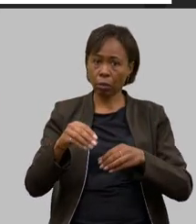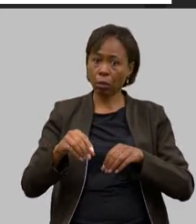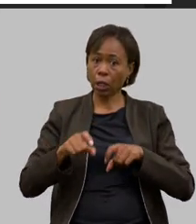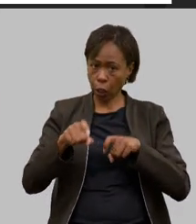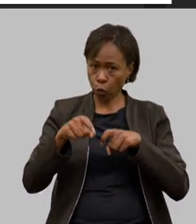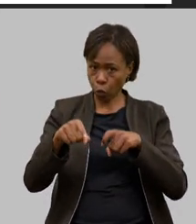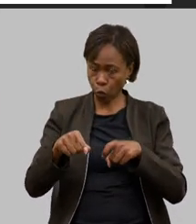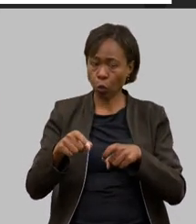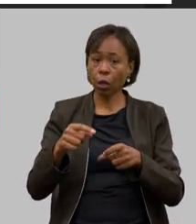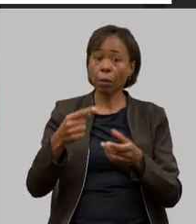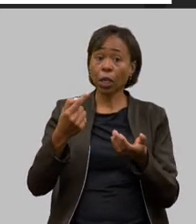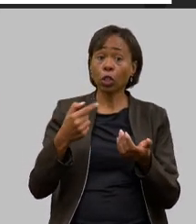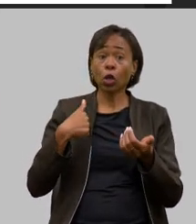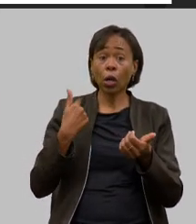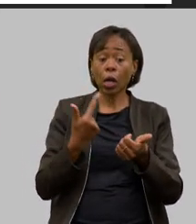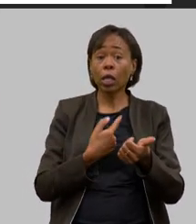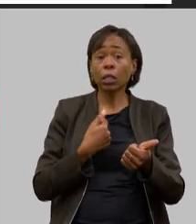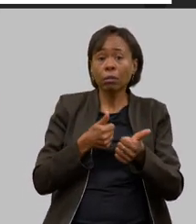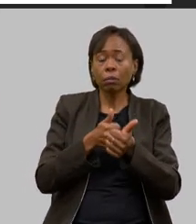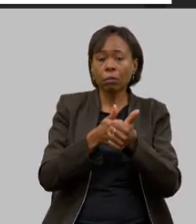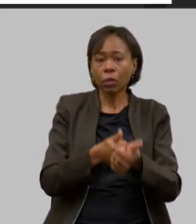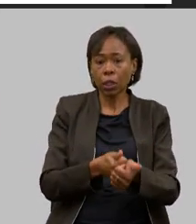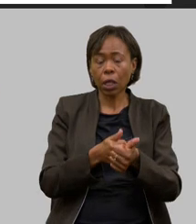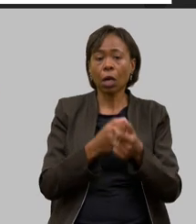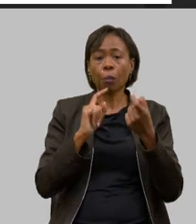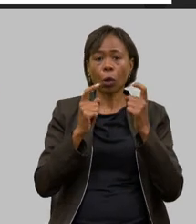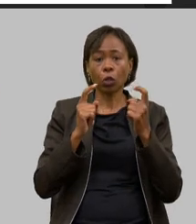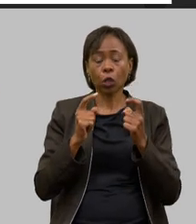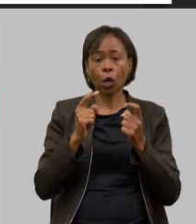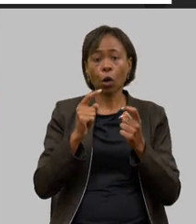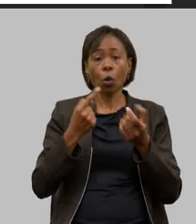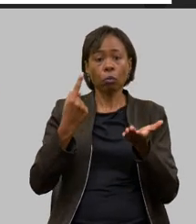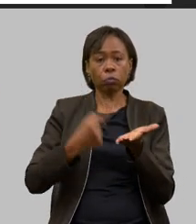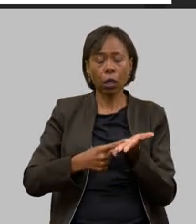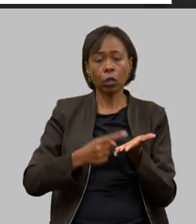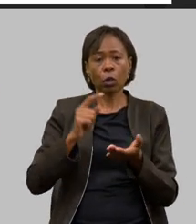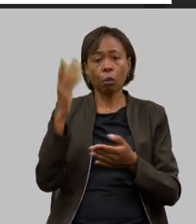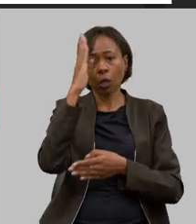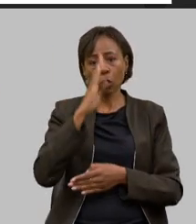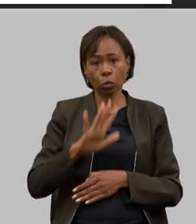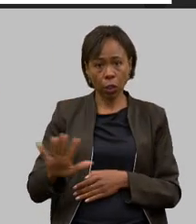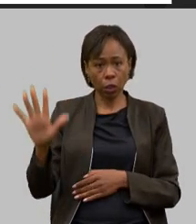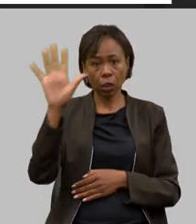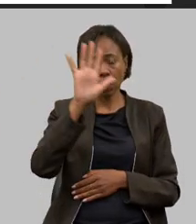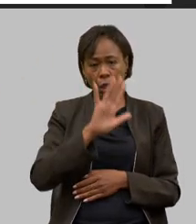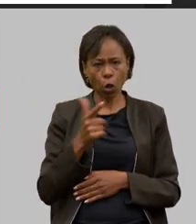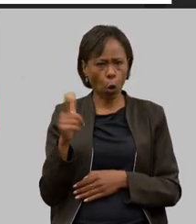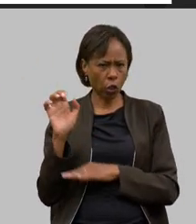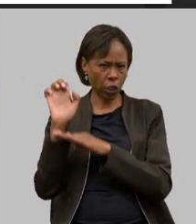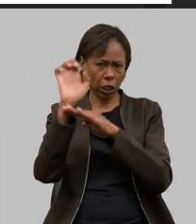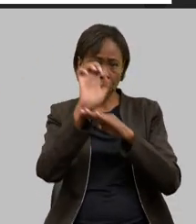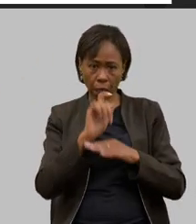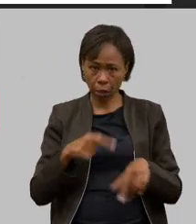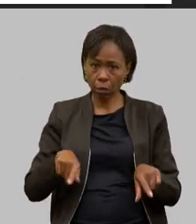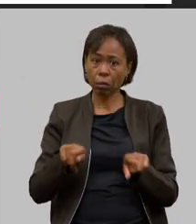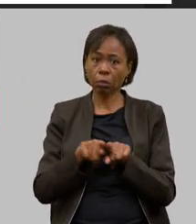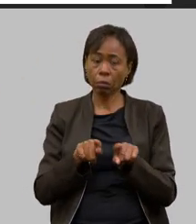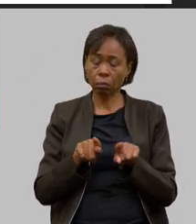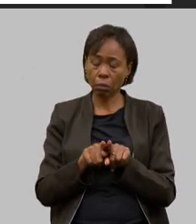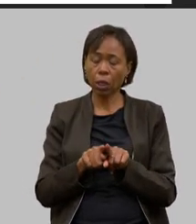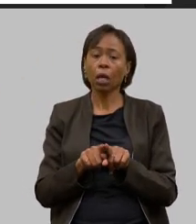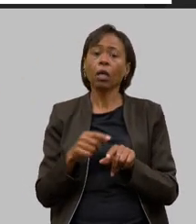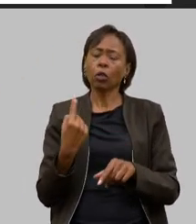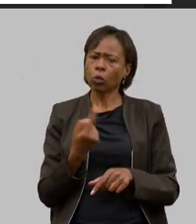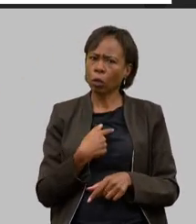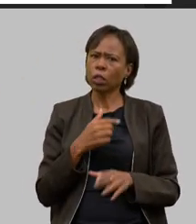um pleito do Brasil inteiro inclusive colocando os estados do norte e do nordeste inseridos que iam ficar de fora então nós fizemos o